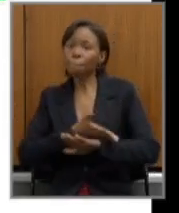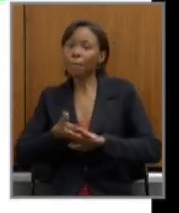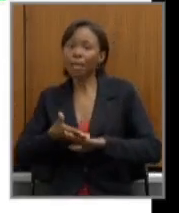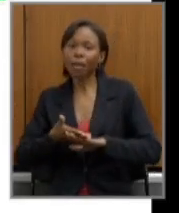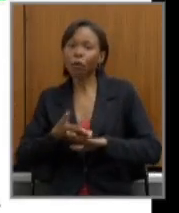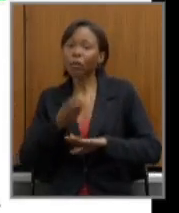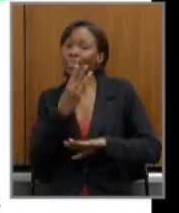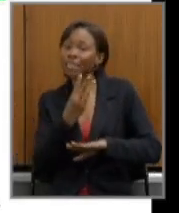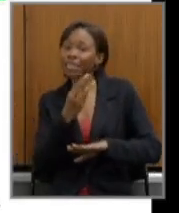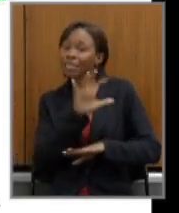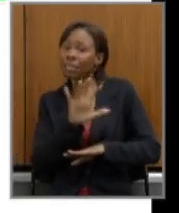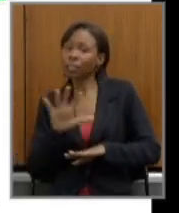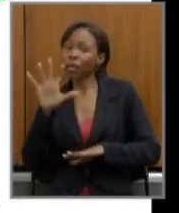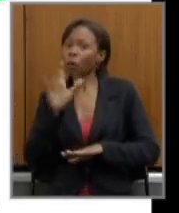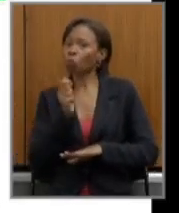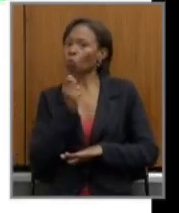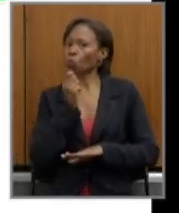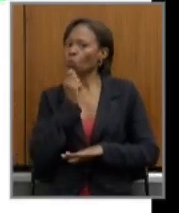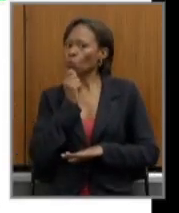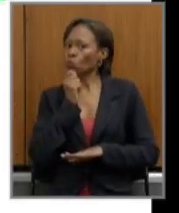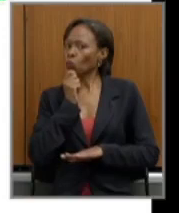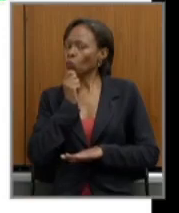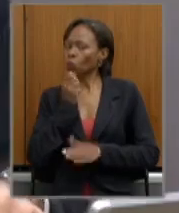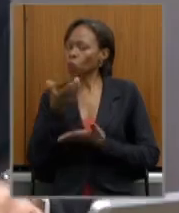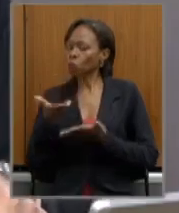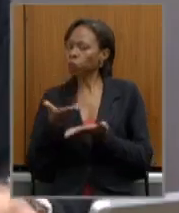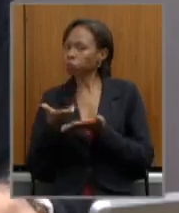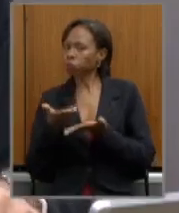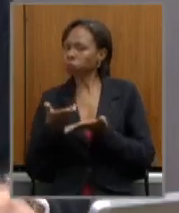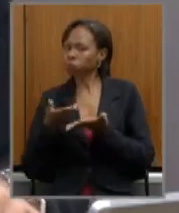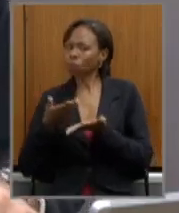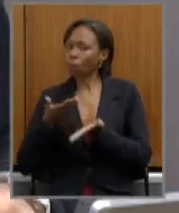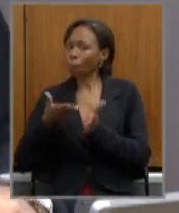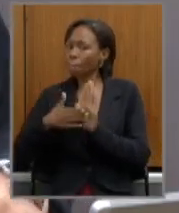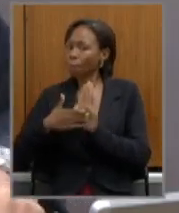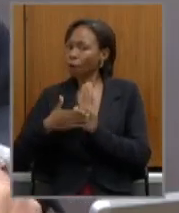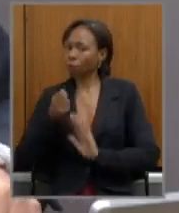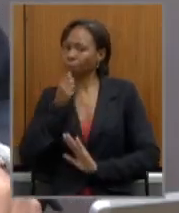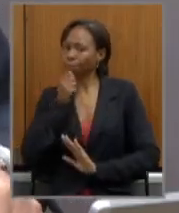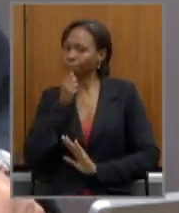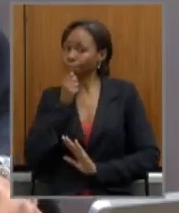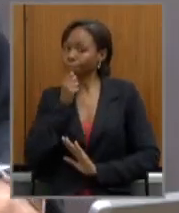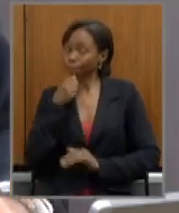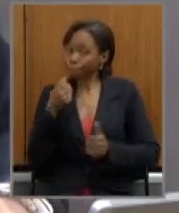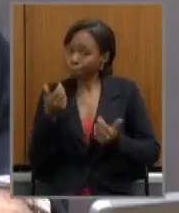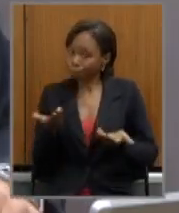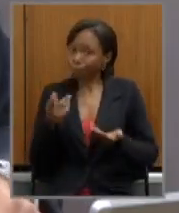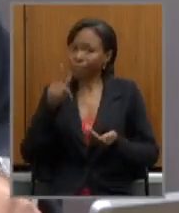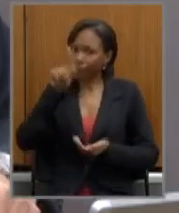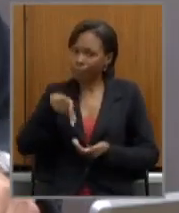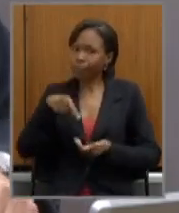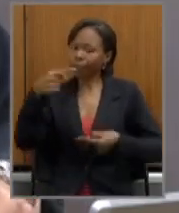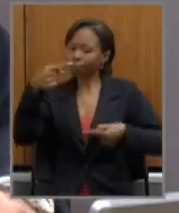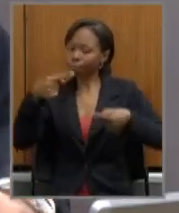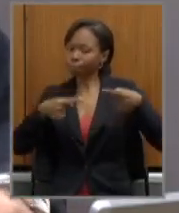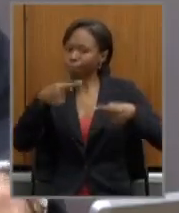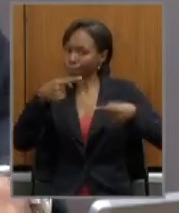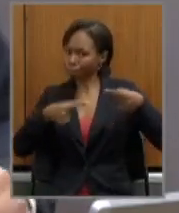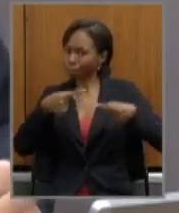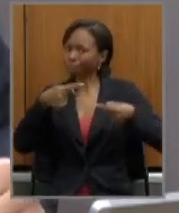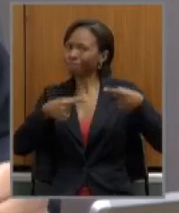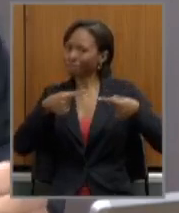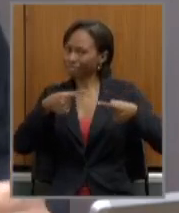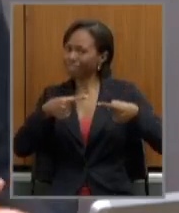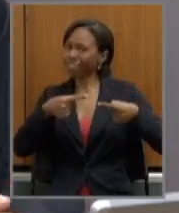discutiram a sua proposta. O que implica dizer que é uma discussão, presidente Agostinho Patrus, necessária,